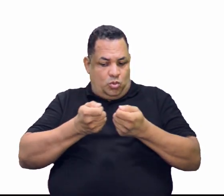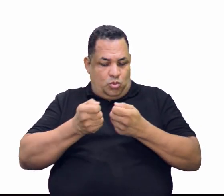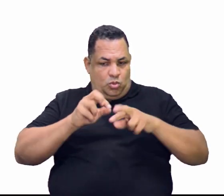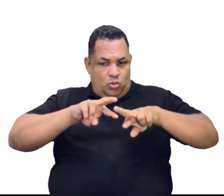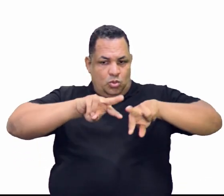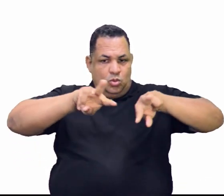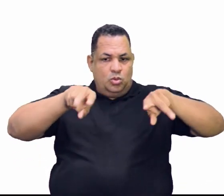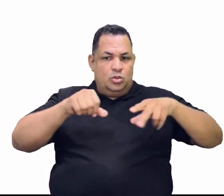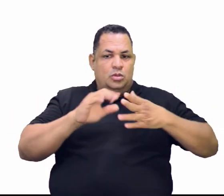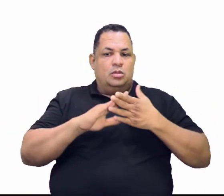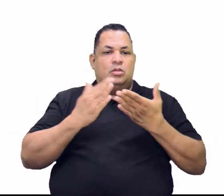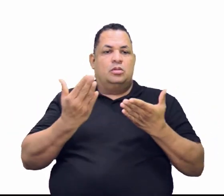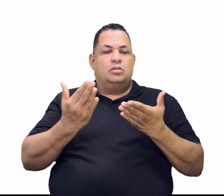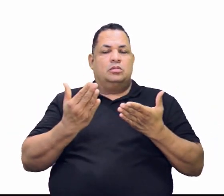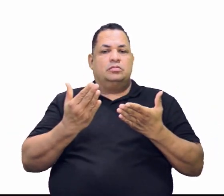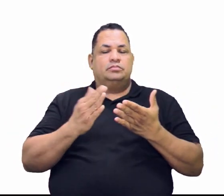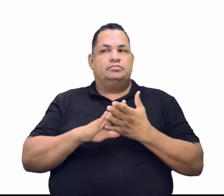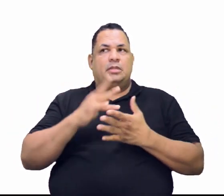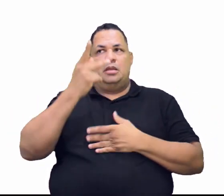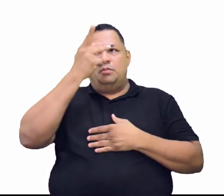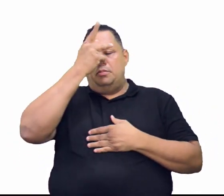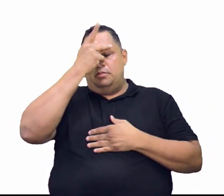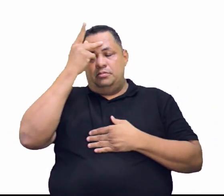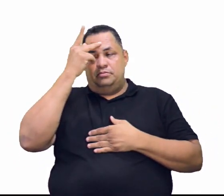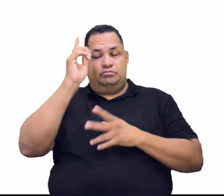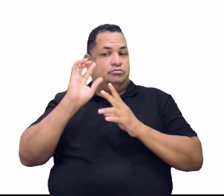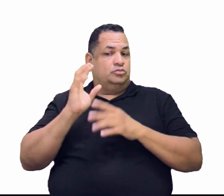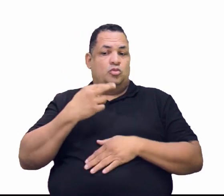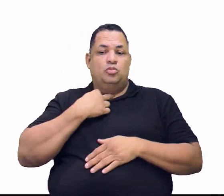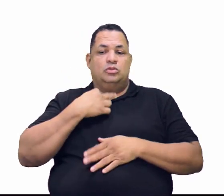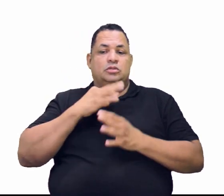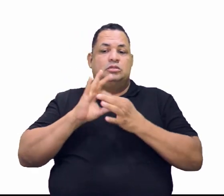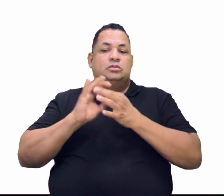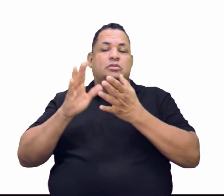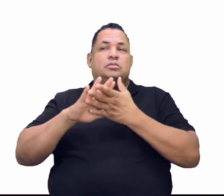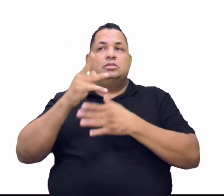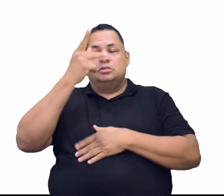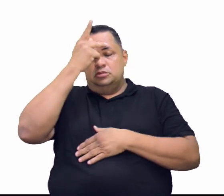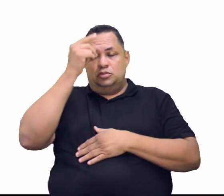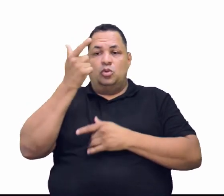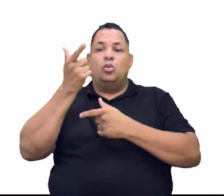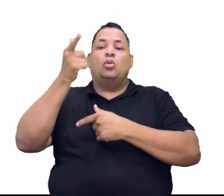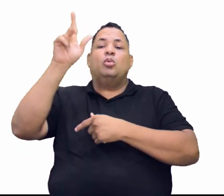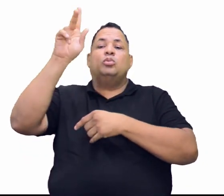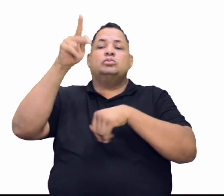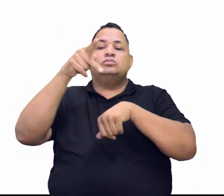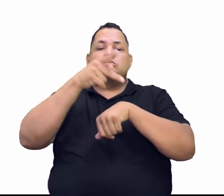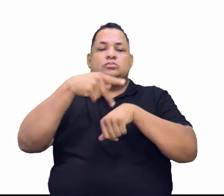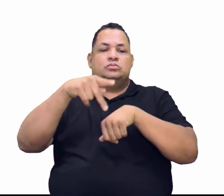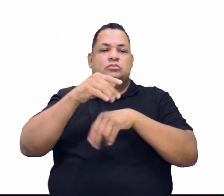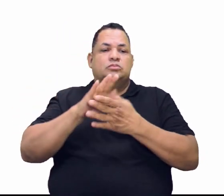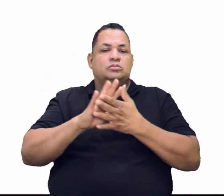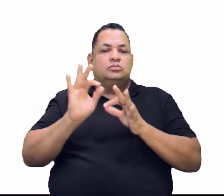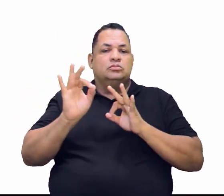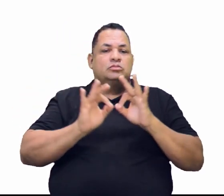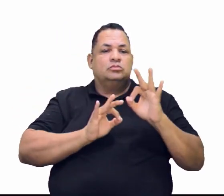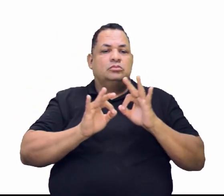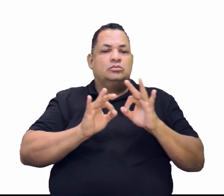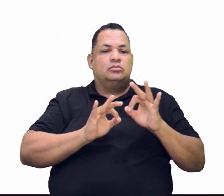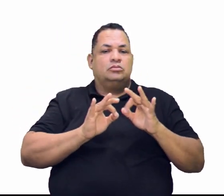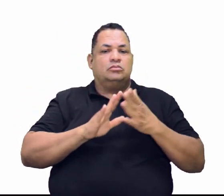Em vez de deixar que pessoas de outros países viessem e explorassem. Então, houve a criação da província